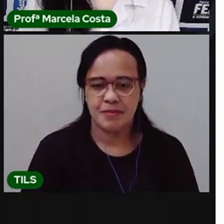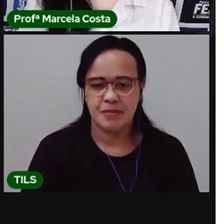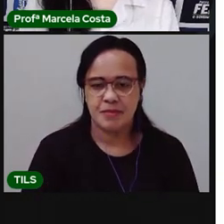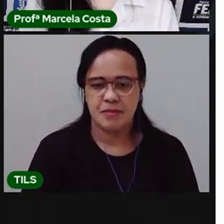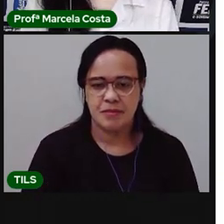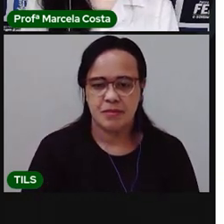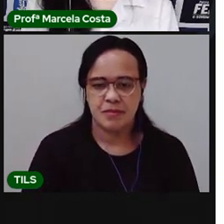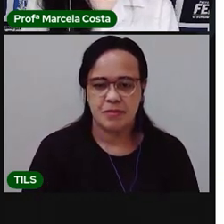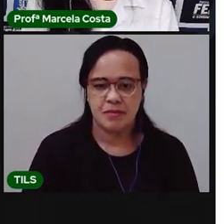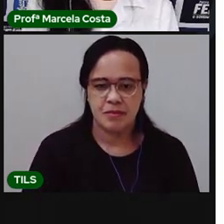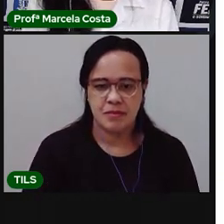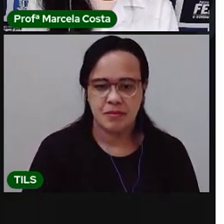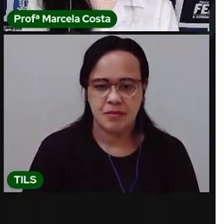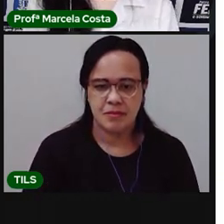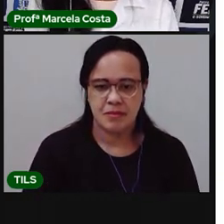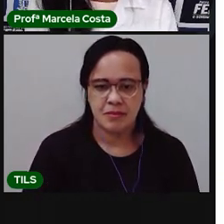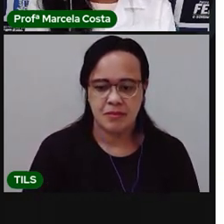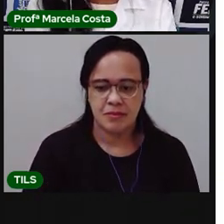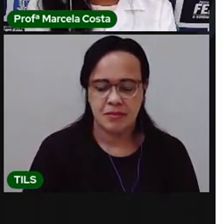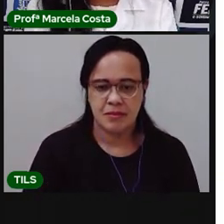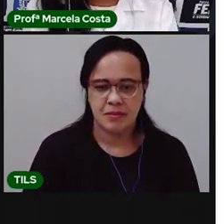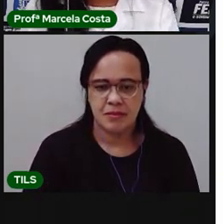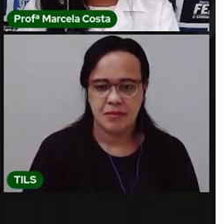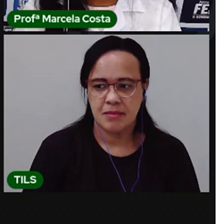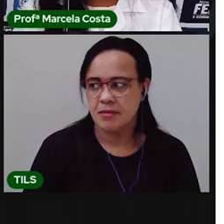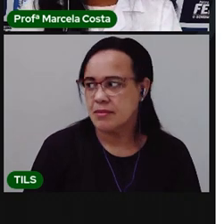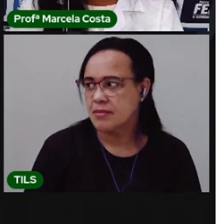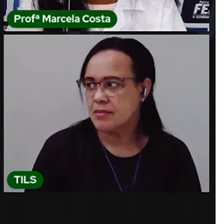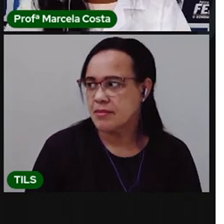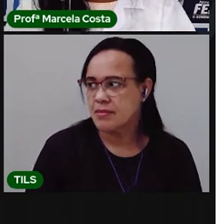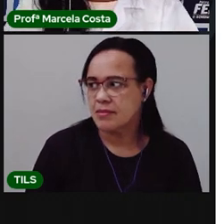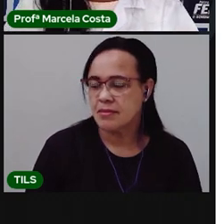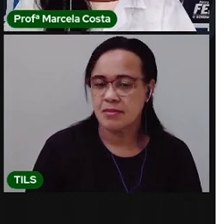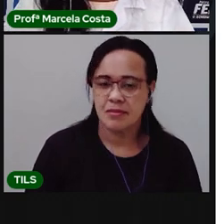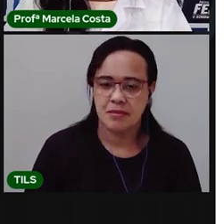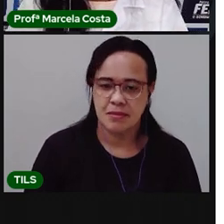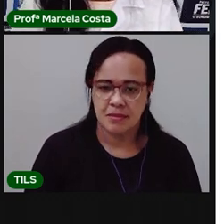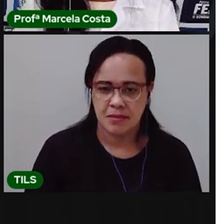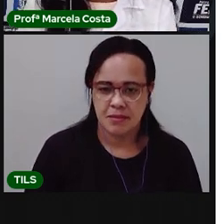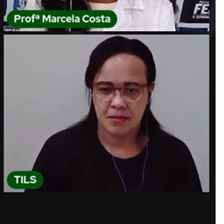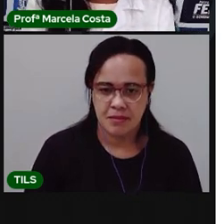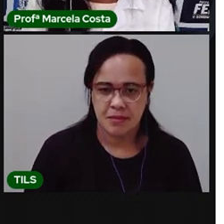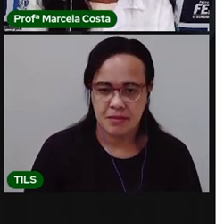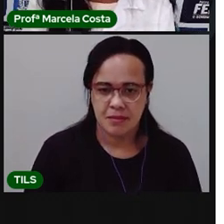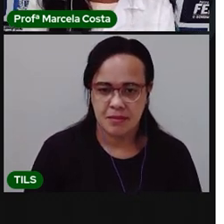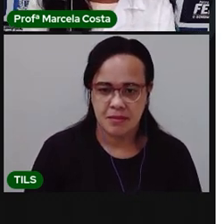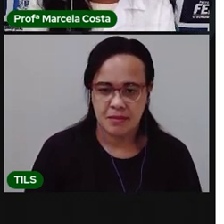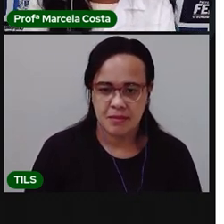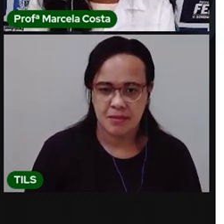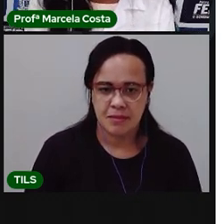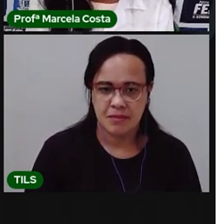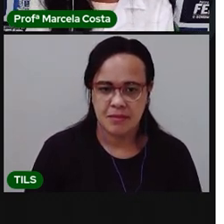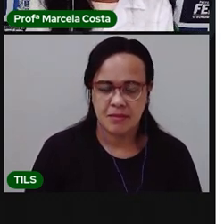Prontinho? conseguiu acompanhar a autocorreção da atividade?